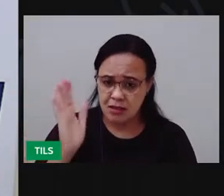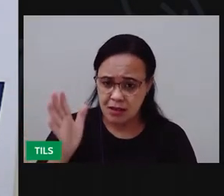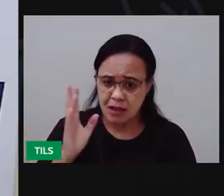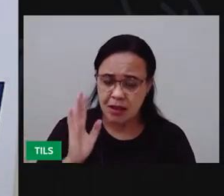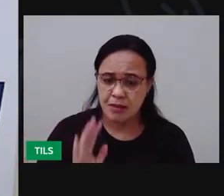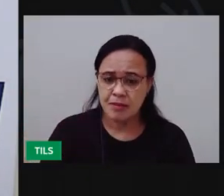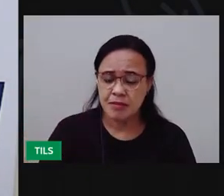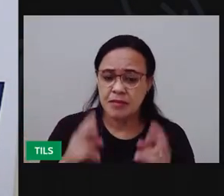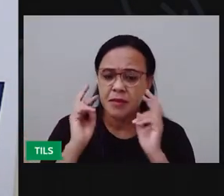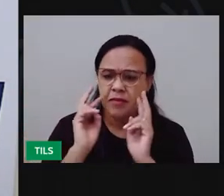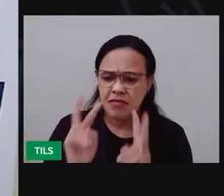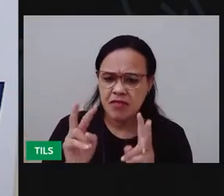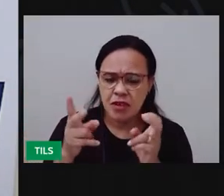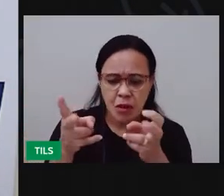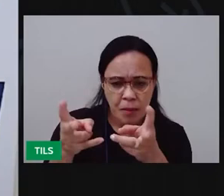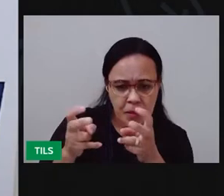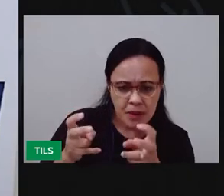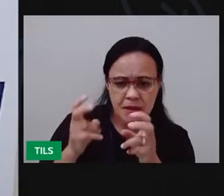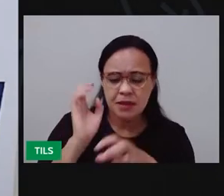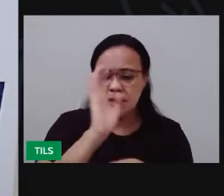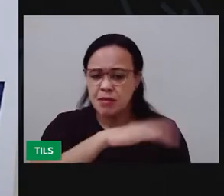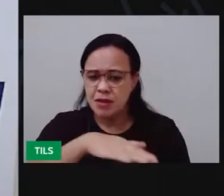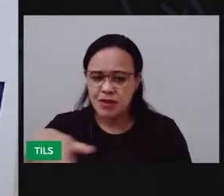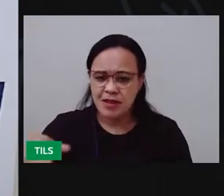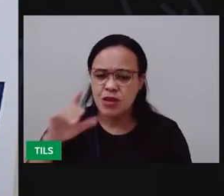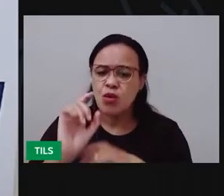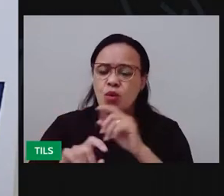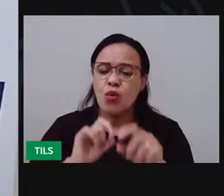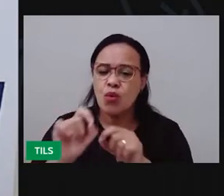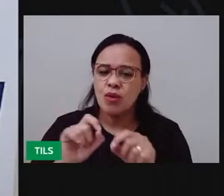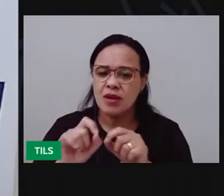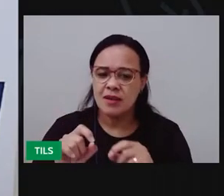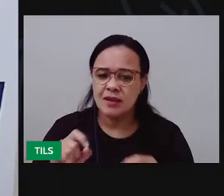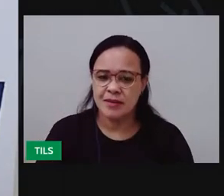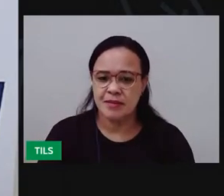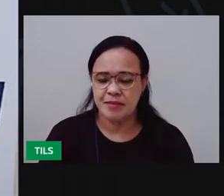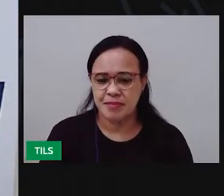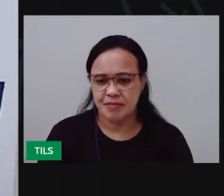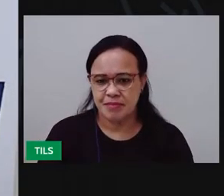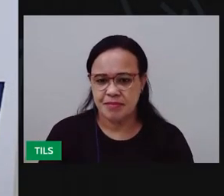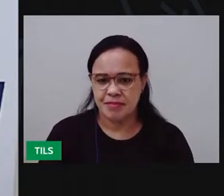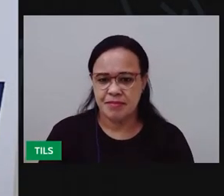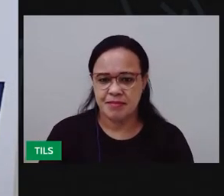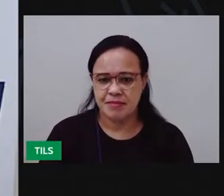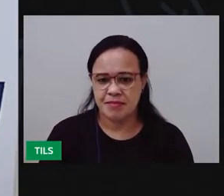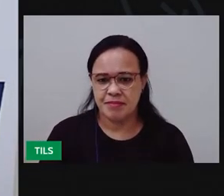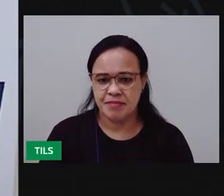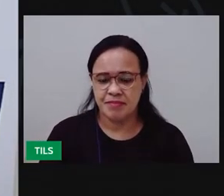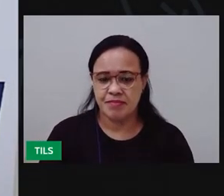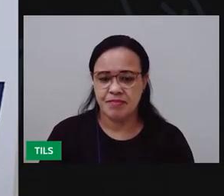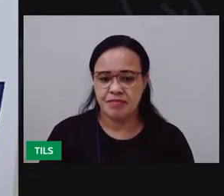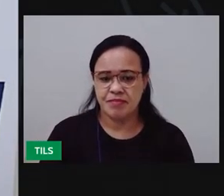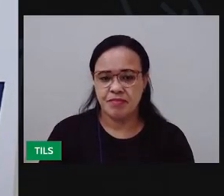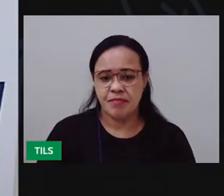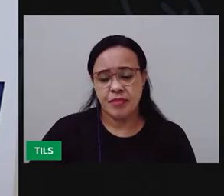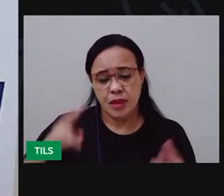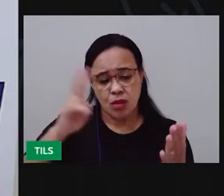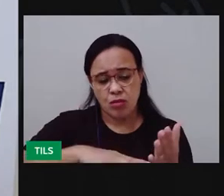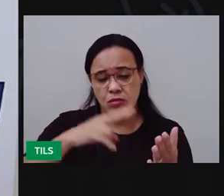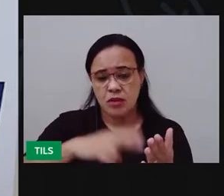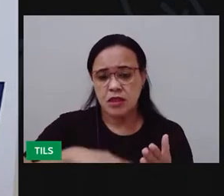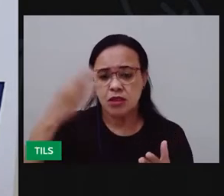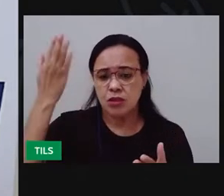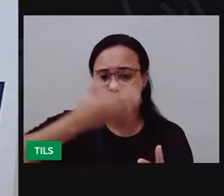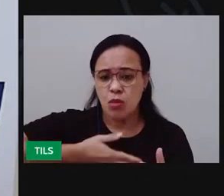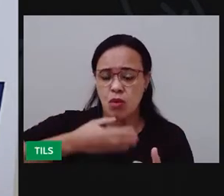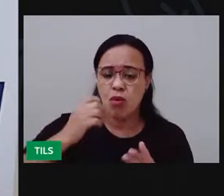Vou observar, crianças, que trazem aí algumas características